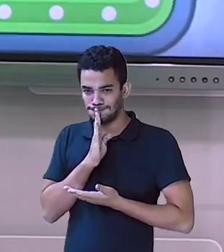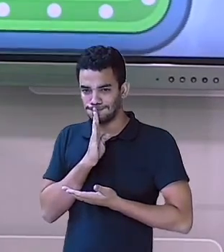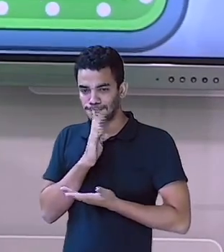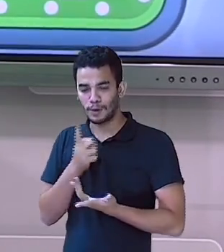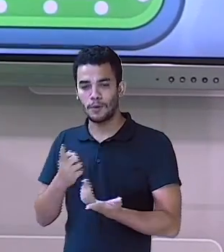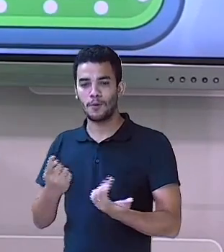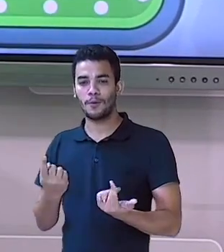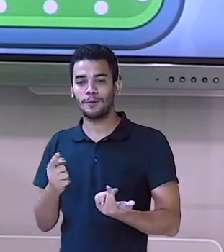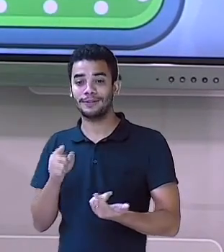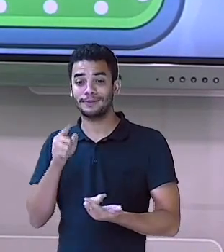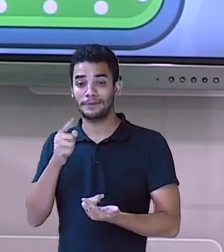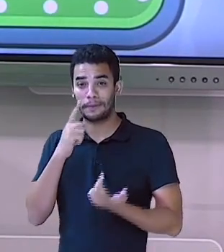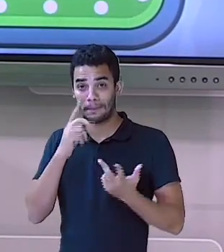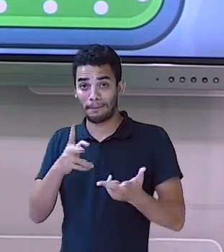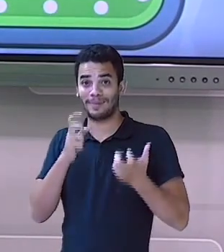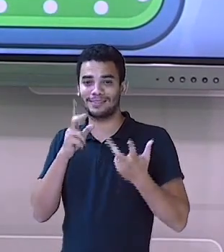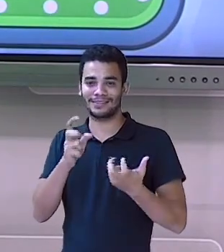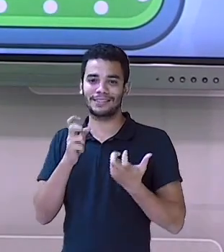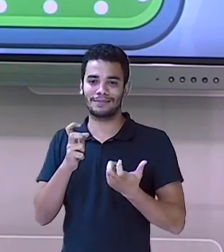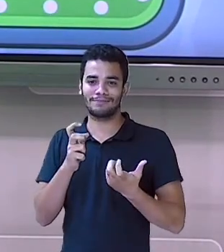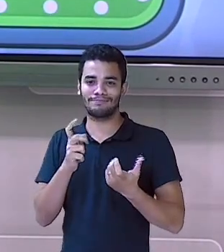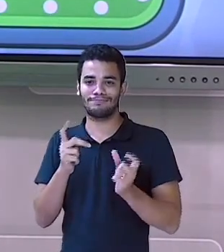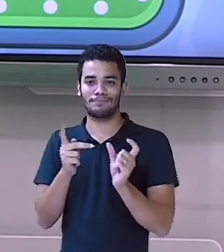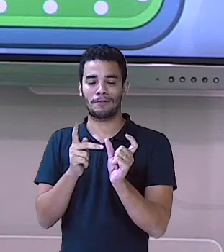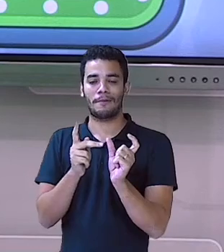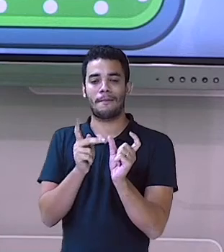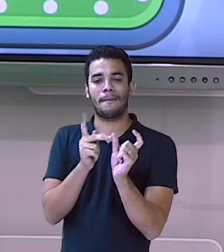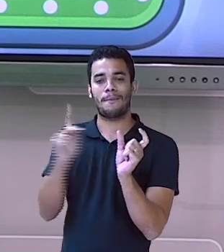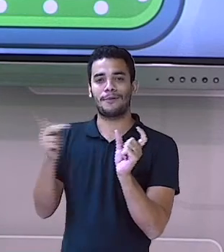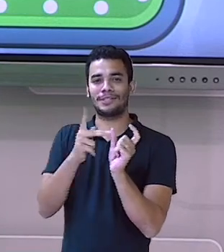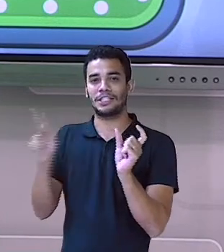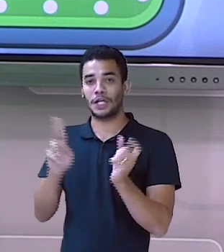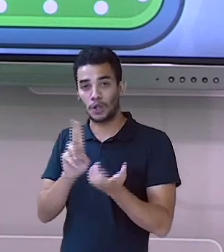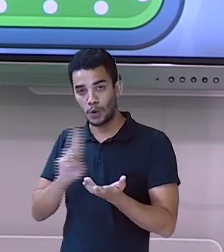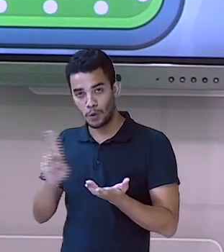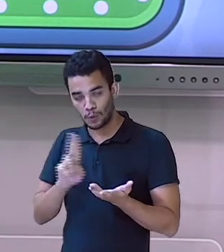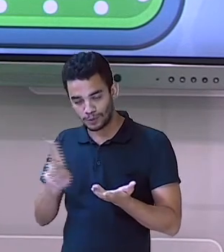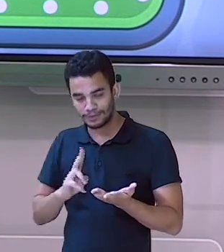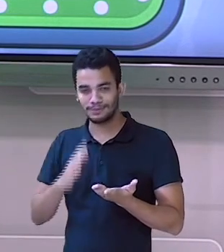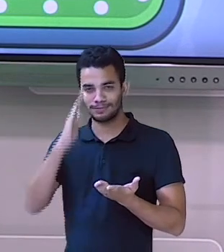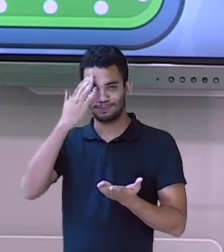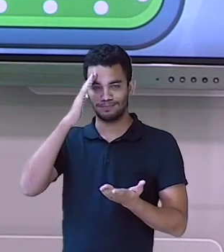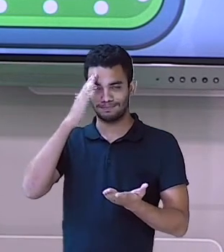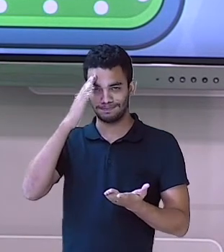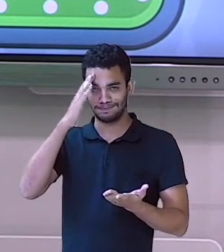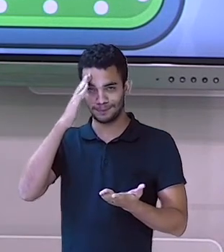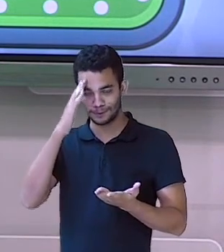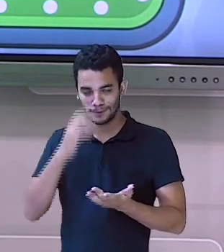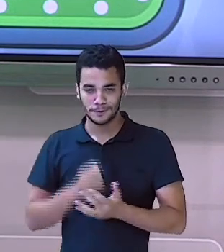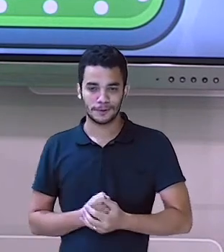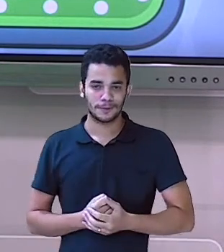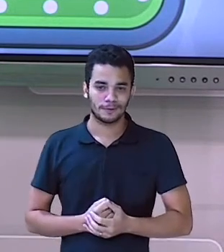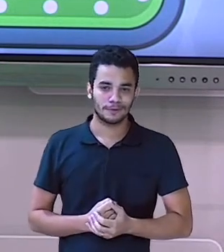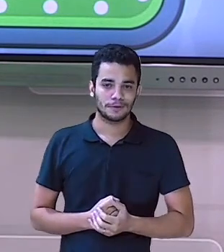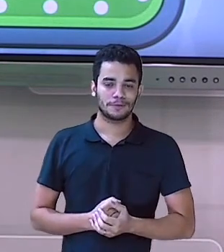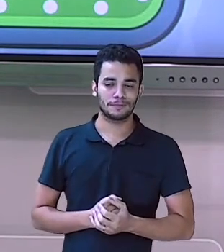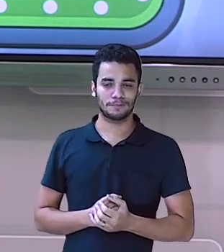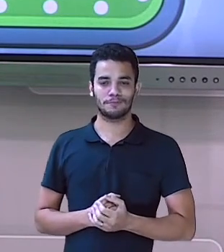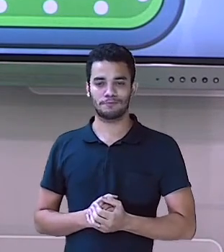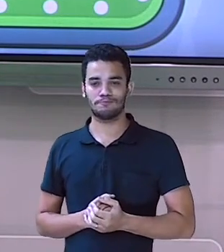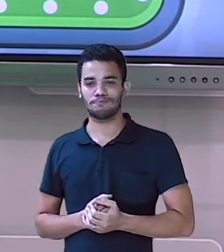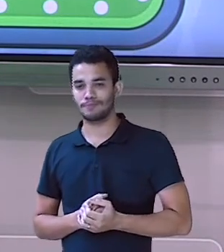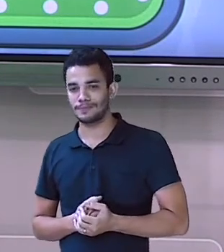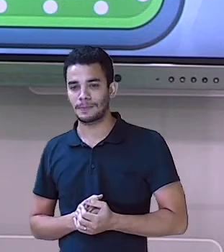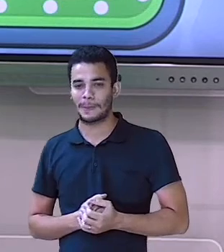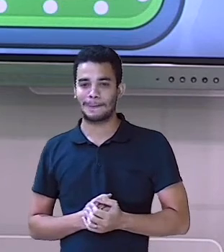ligação. Estar quieta é característica do sujeito. Predicado nominal. Muito bem. Estou me saindo bem, hein? Resposta